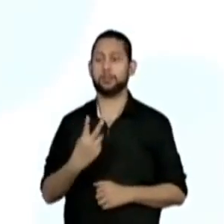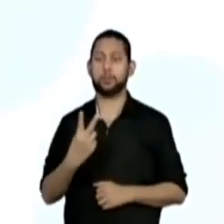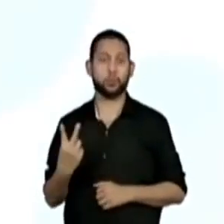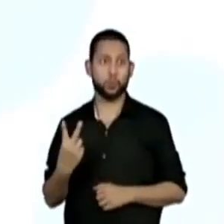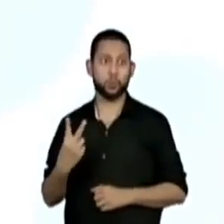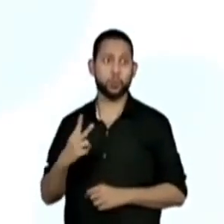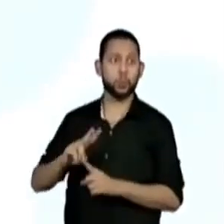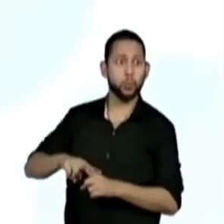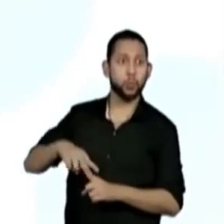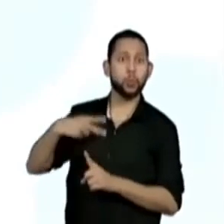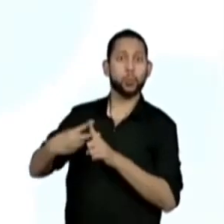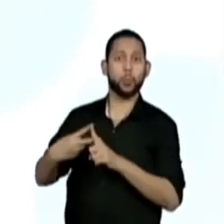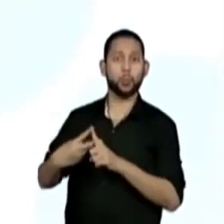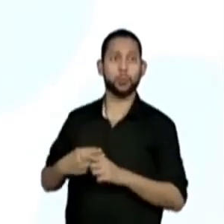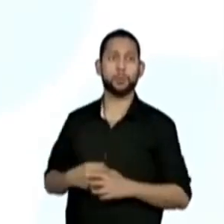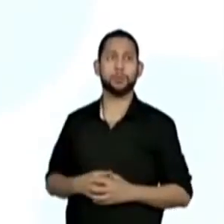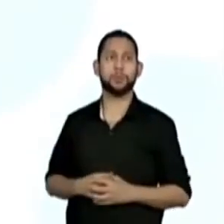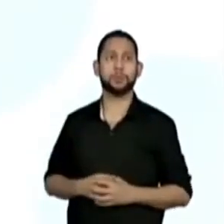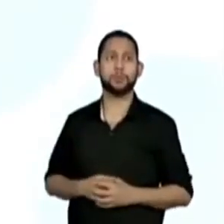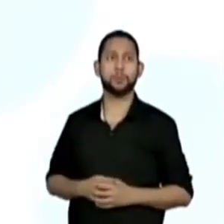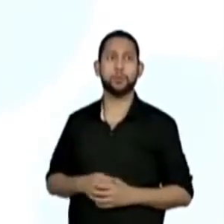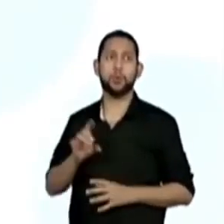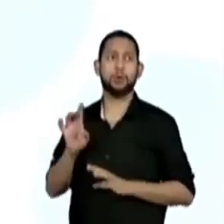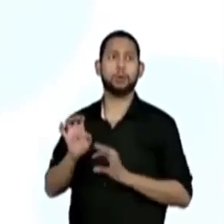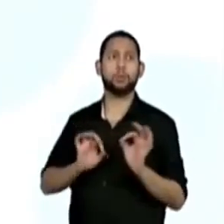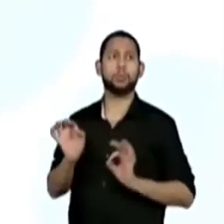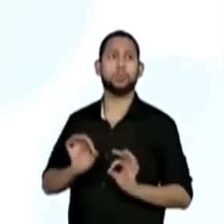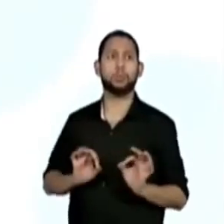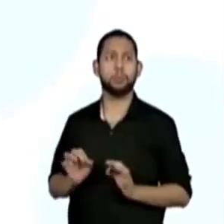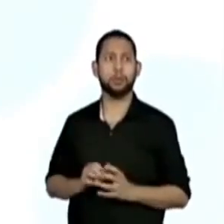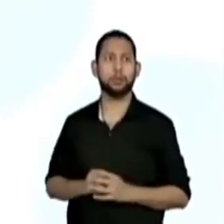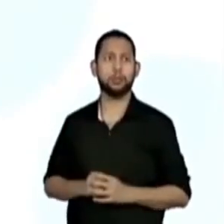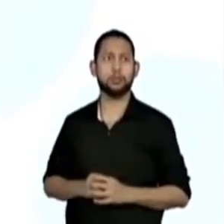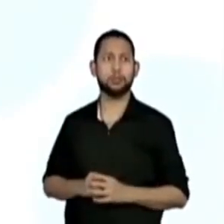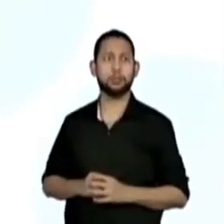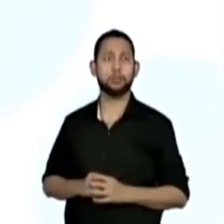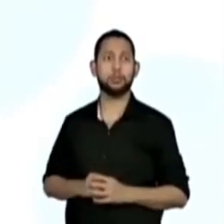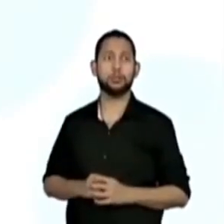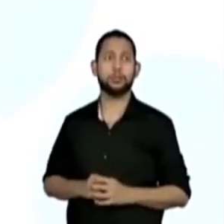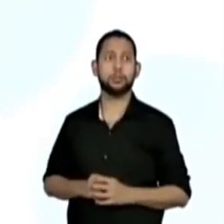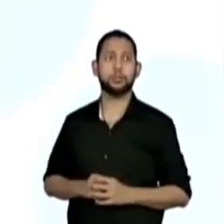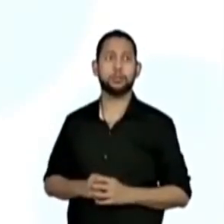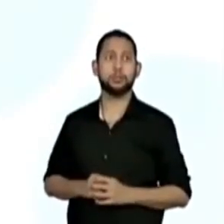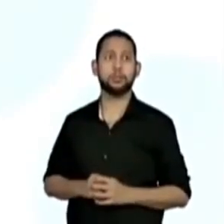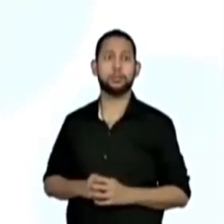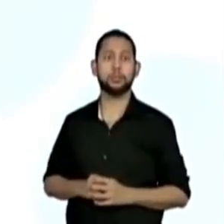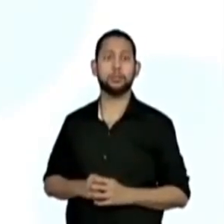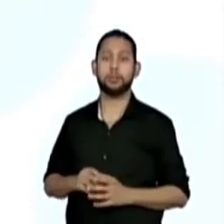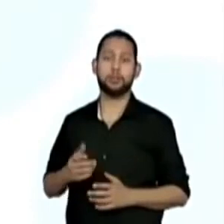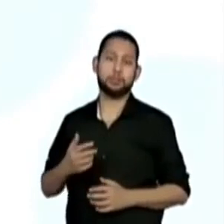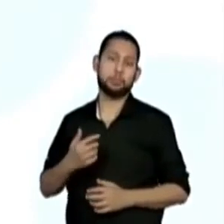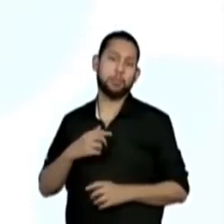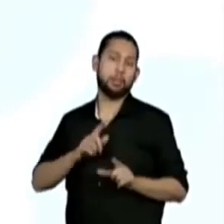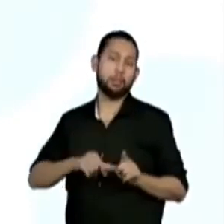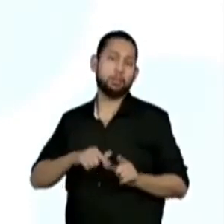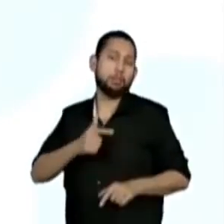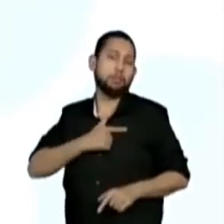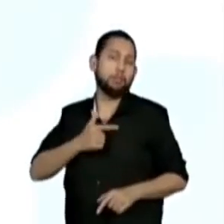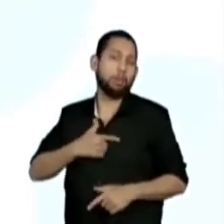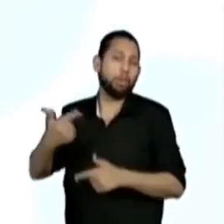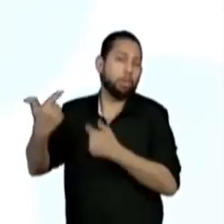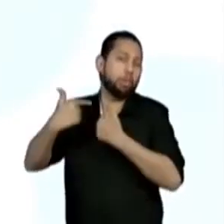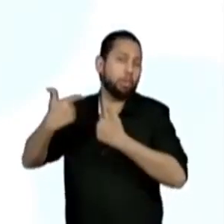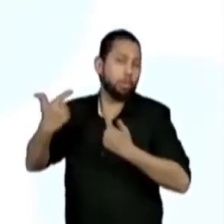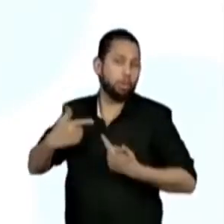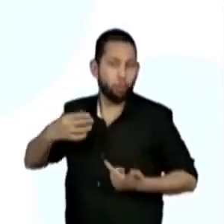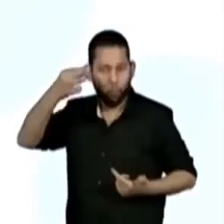O dobro. Opa, peraí. Deixa eu só arrumar aqui, né? A letra. Que depois o oráculo fica falando que a minha letra é muito feia. Aí não dá, né?